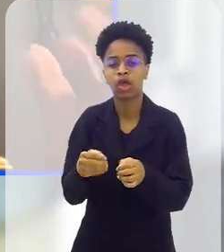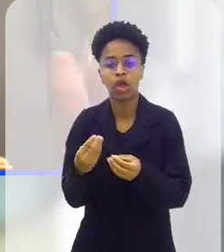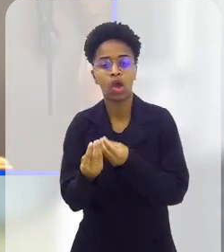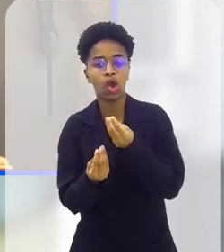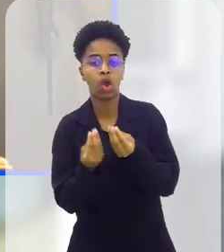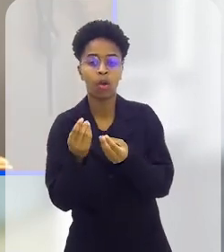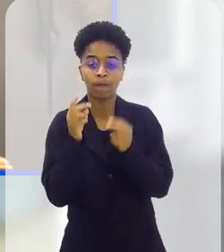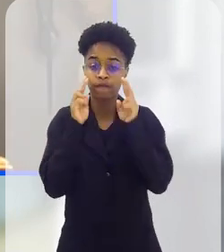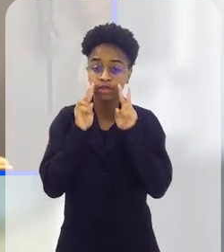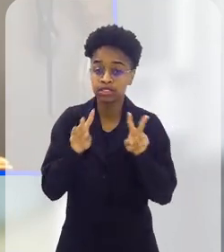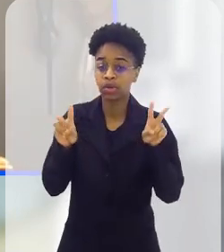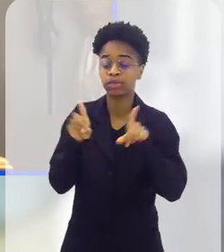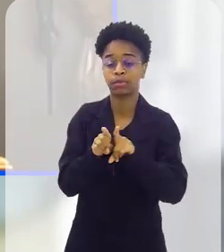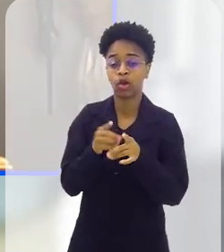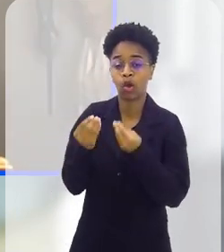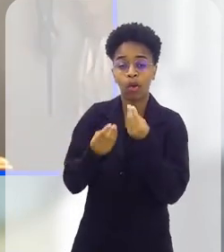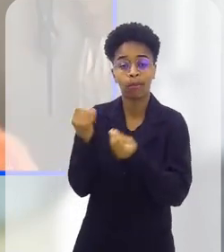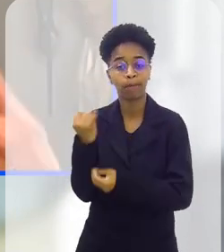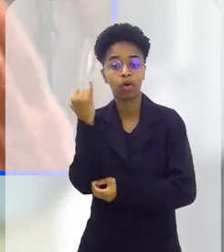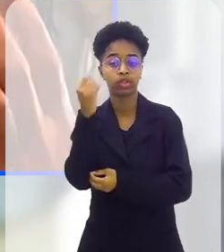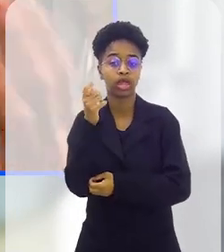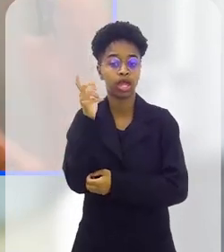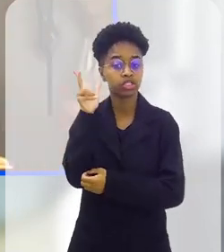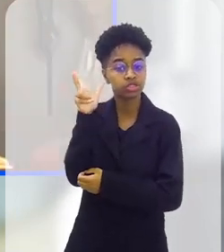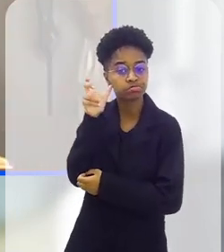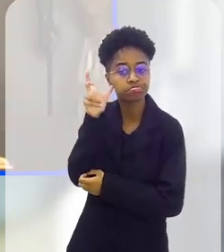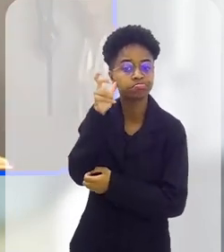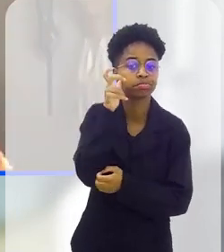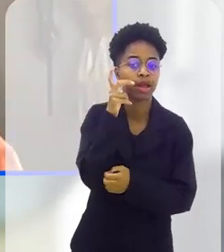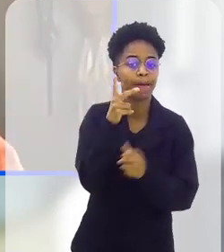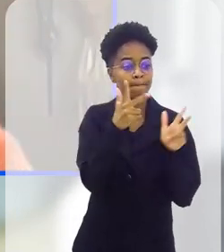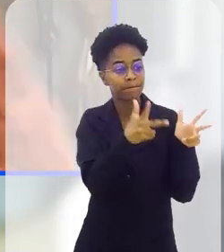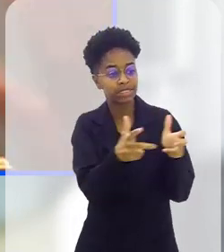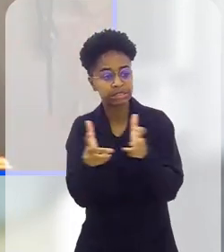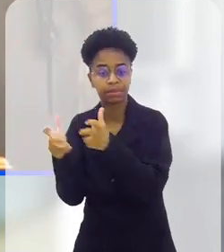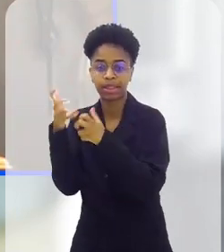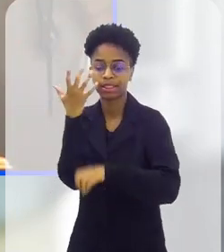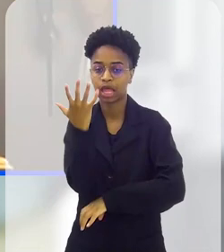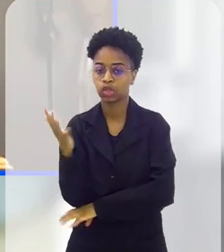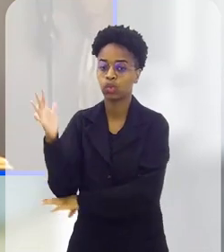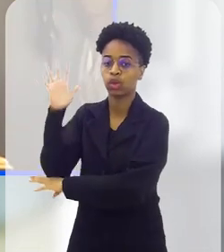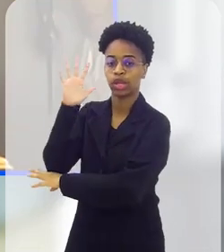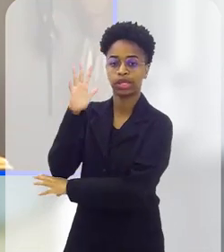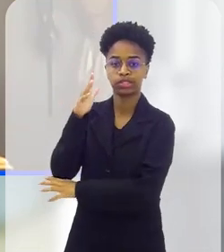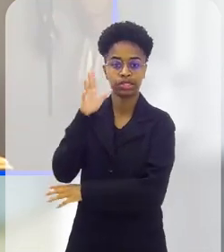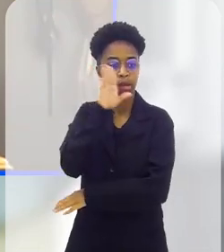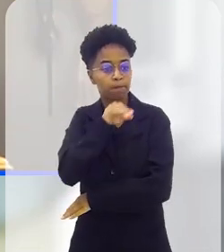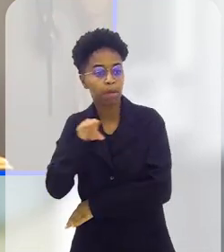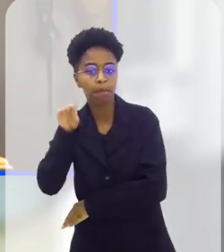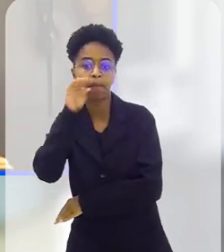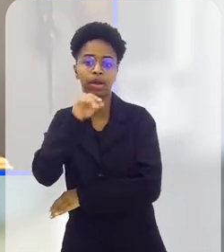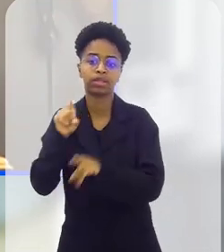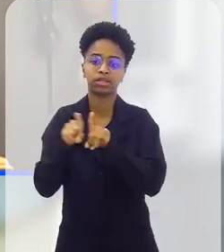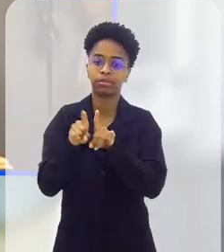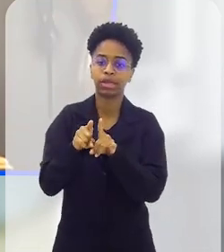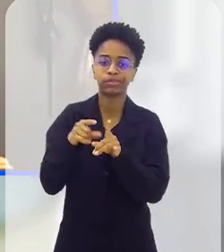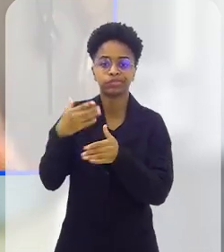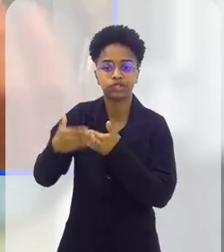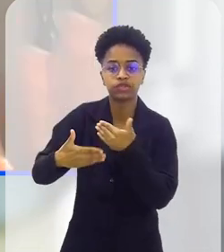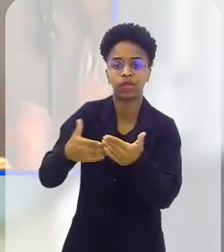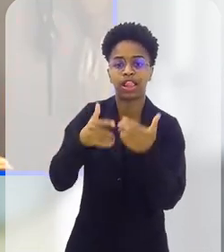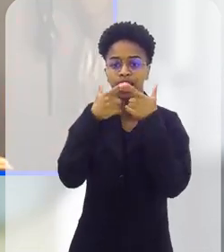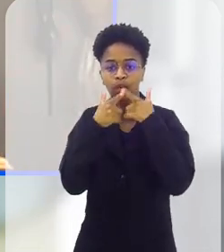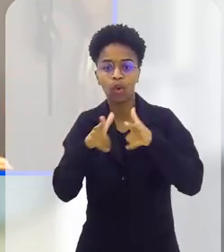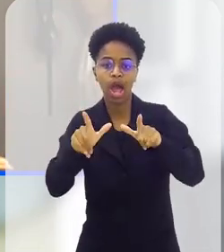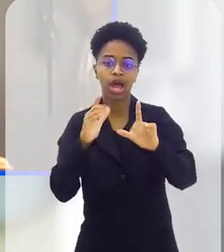a importância da audição, e ela está percebendo a natureza, o outro falar, está desenvolvendo a linguagem,